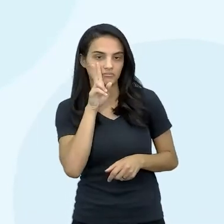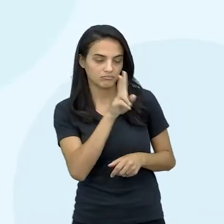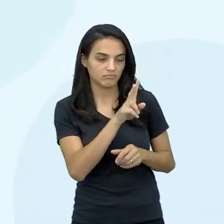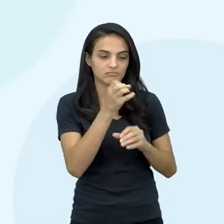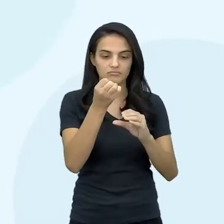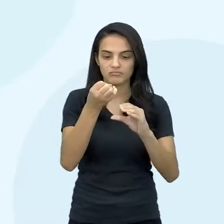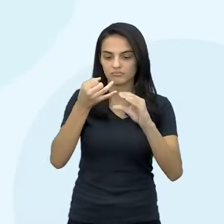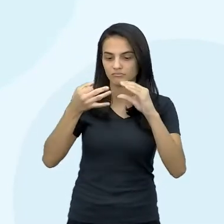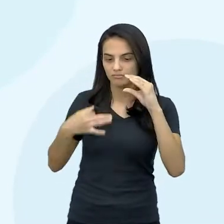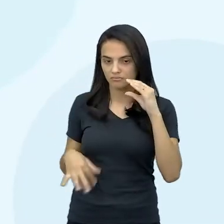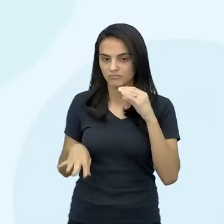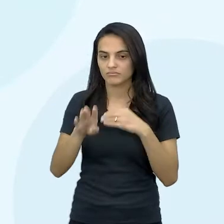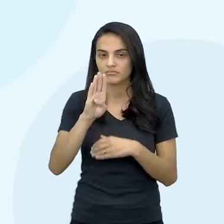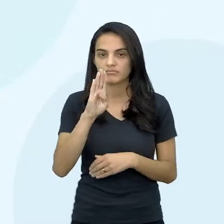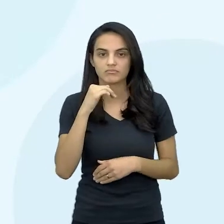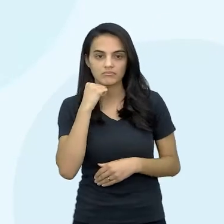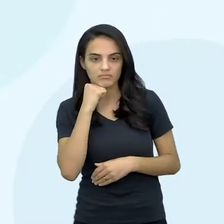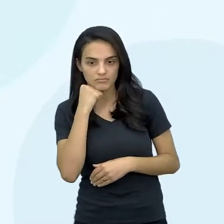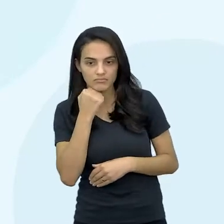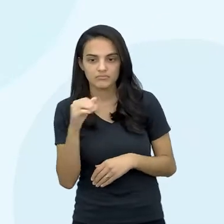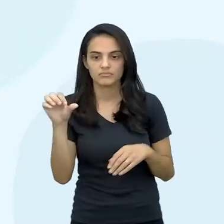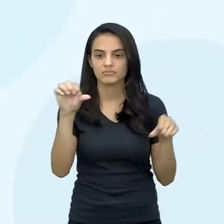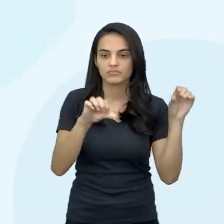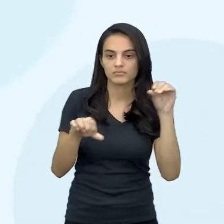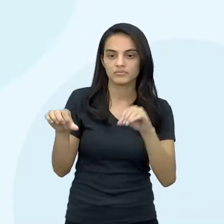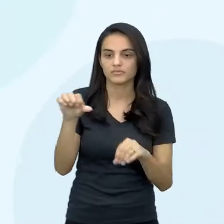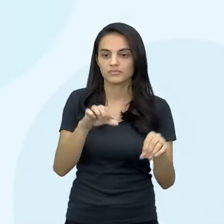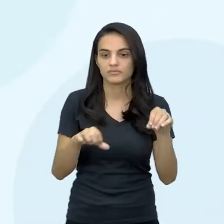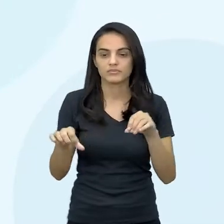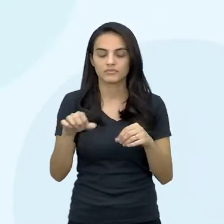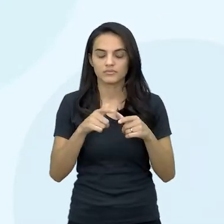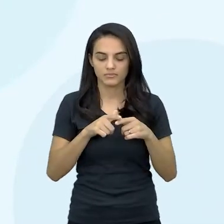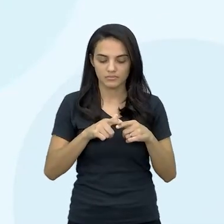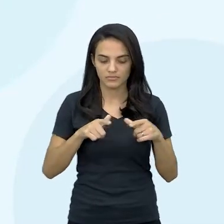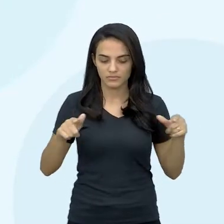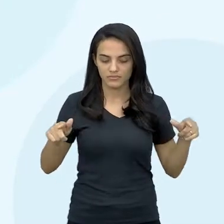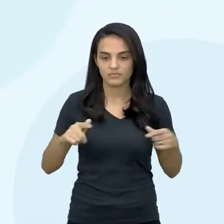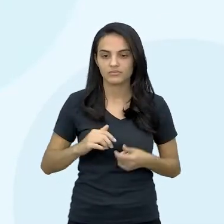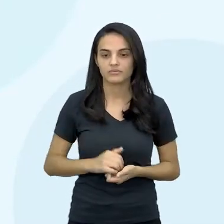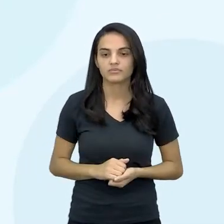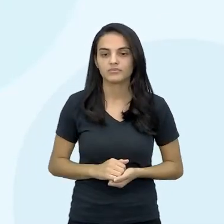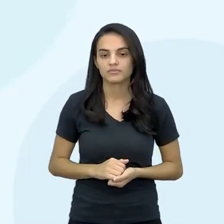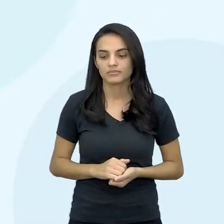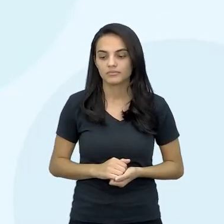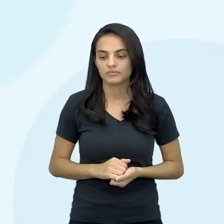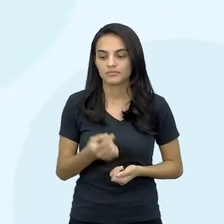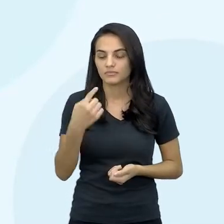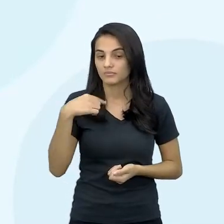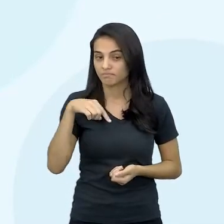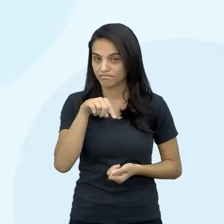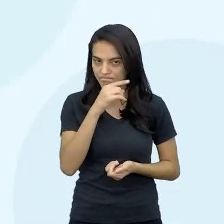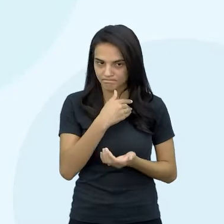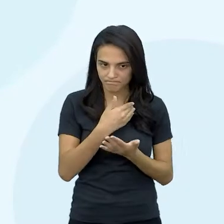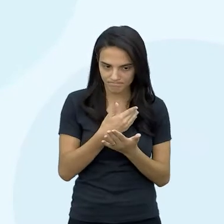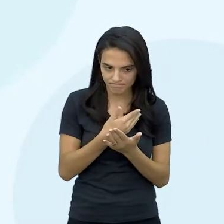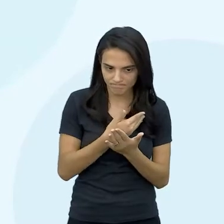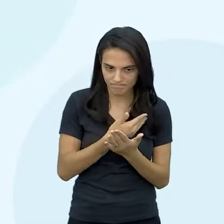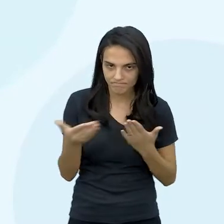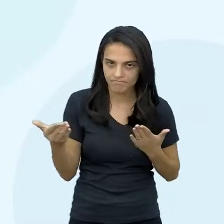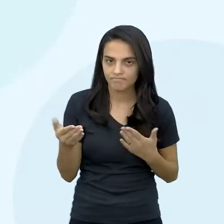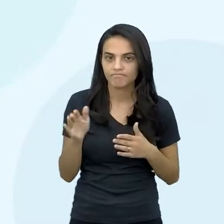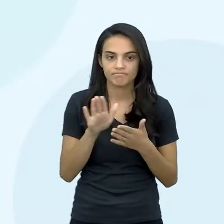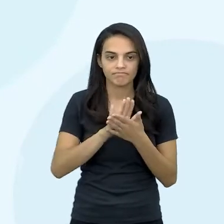características biológicas e químicas do solo. E aí, gente, né, pra gente não perder muito